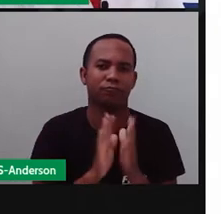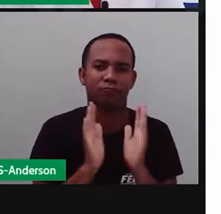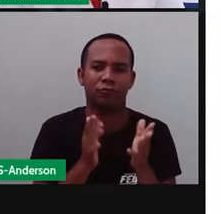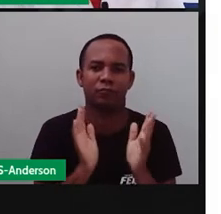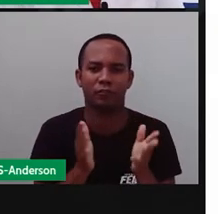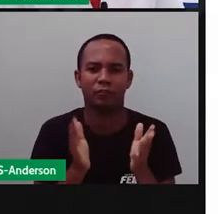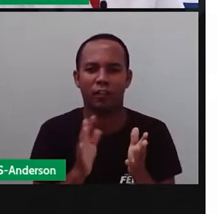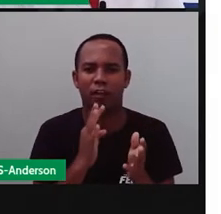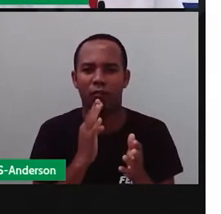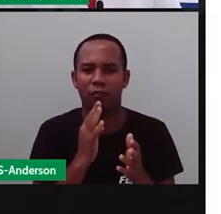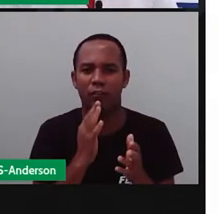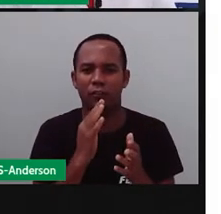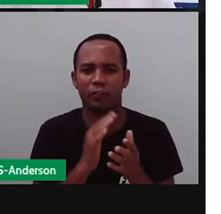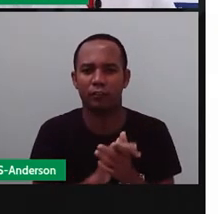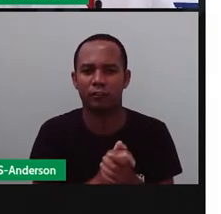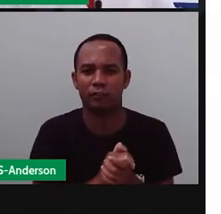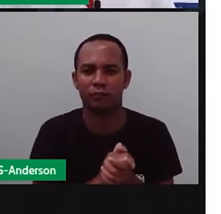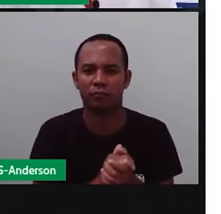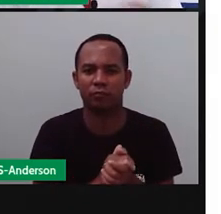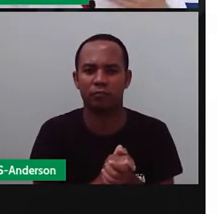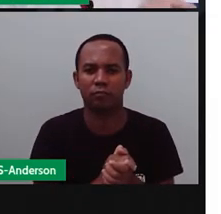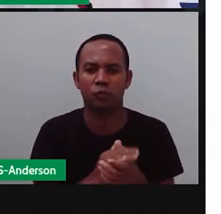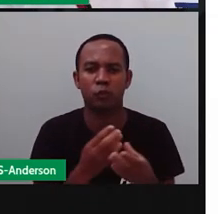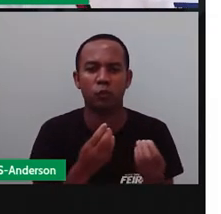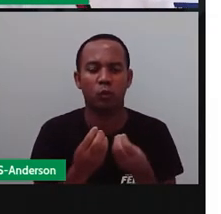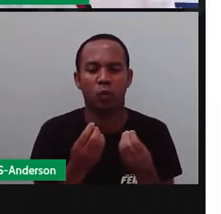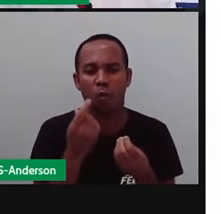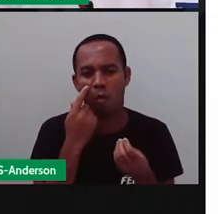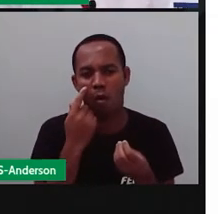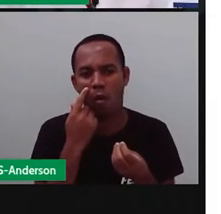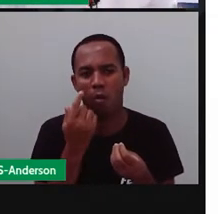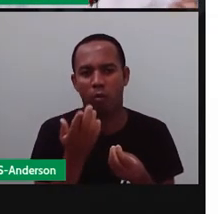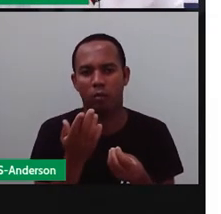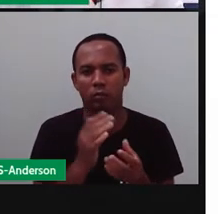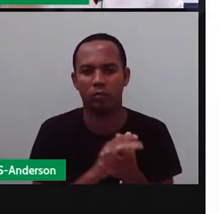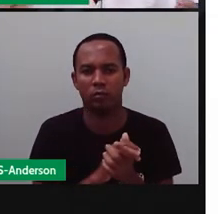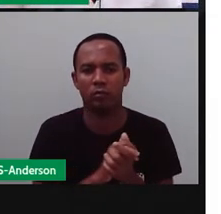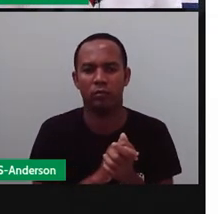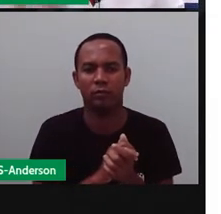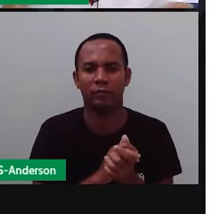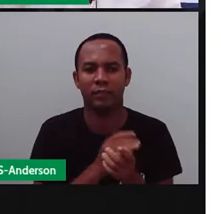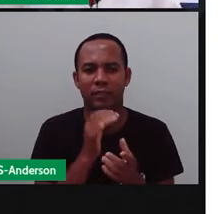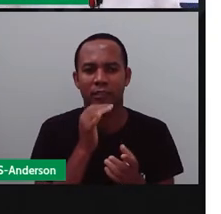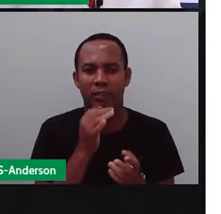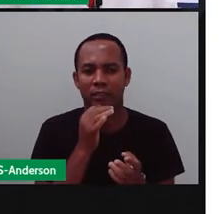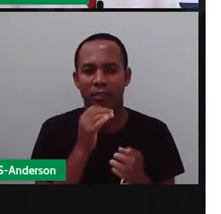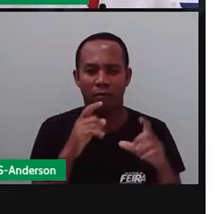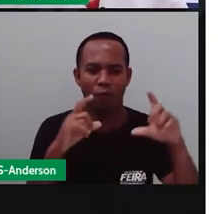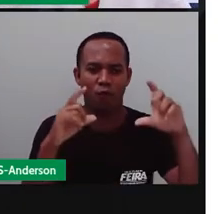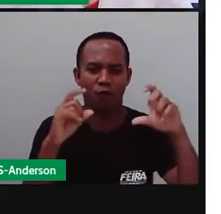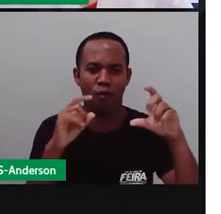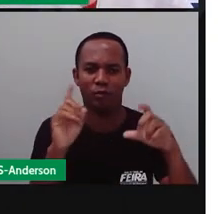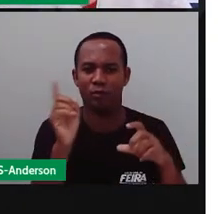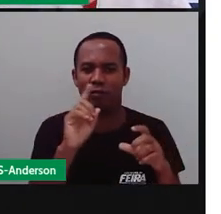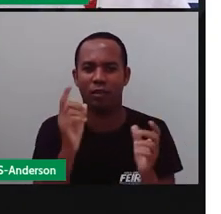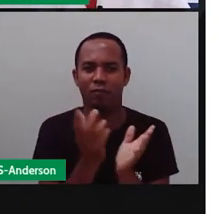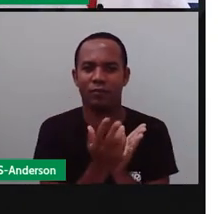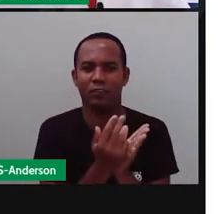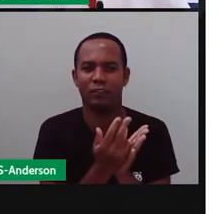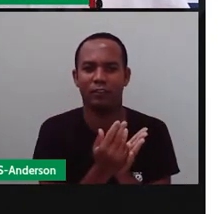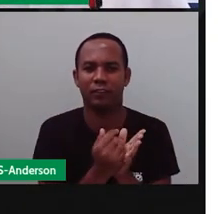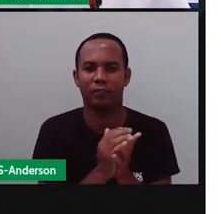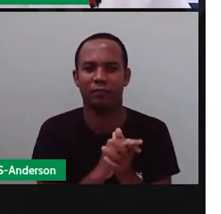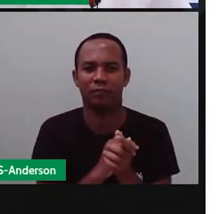antiga. É uma atividade antiga, que aí, ó, olha só, tanto que não é nem uma foto, é um desenho bem antigo.